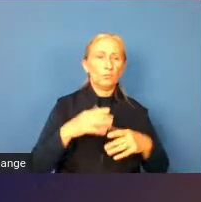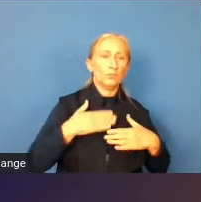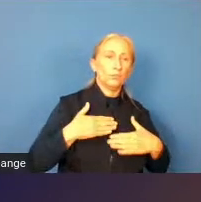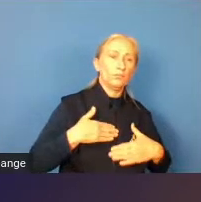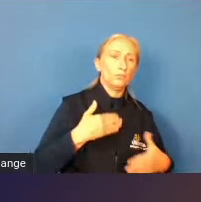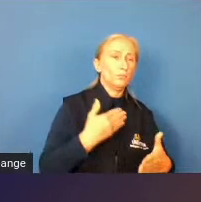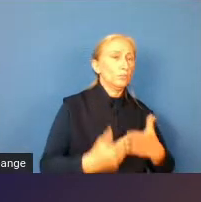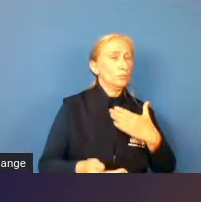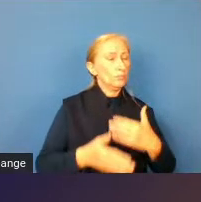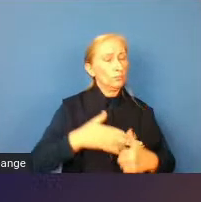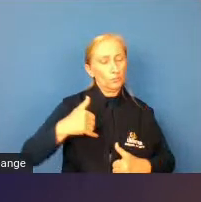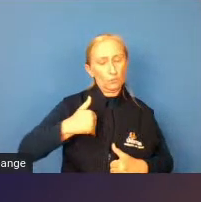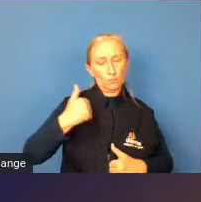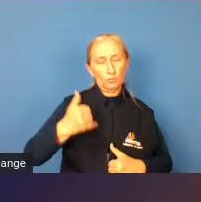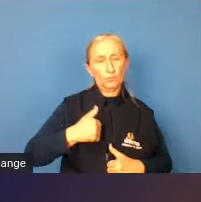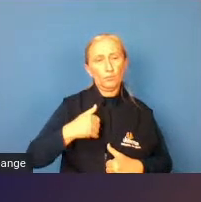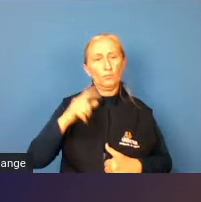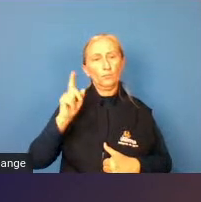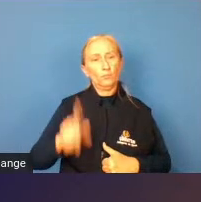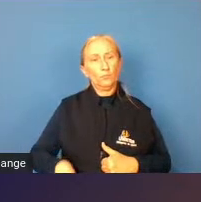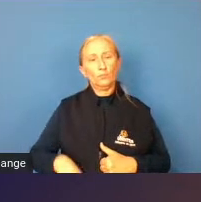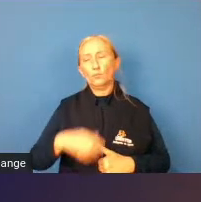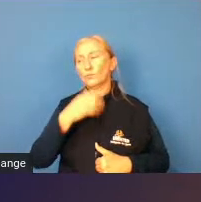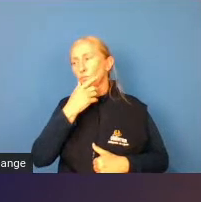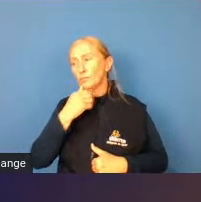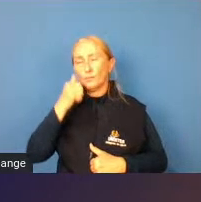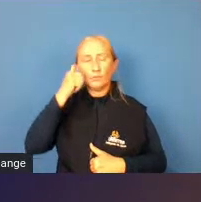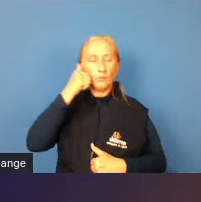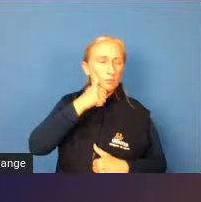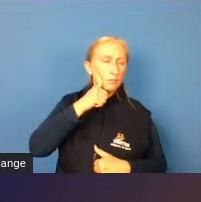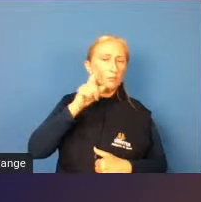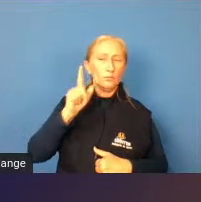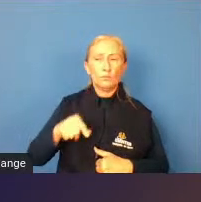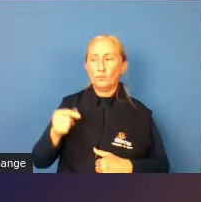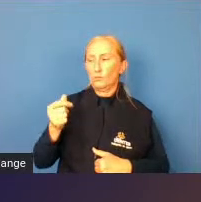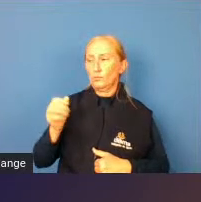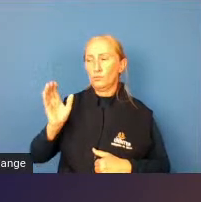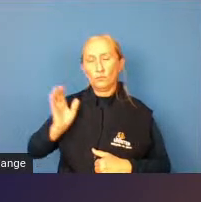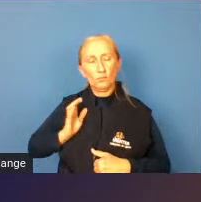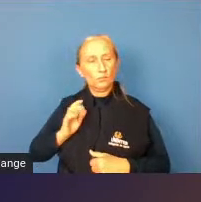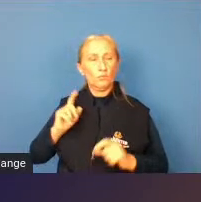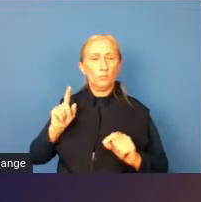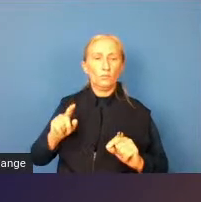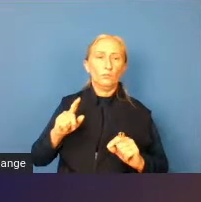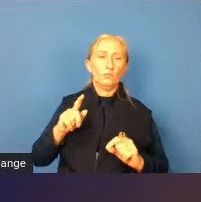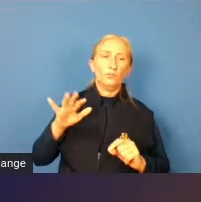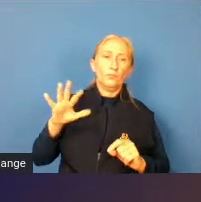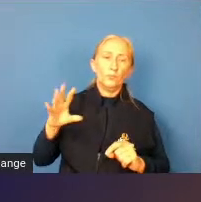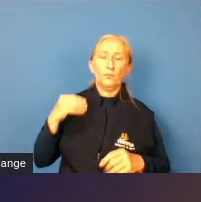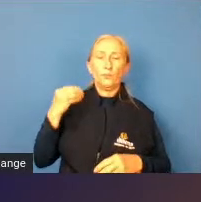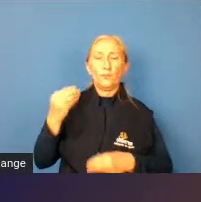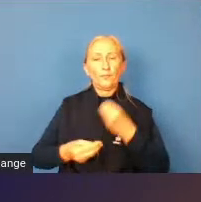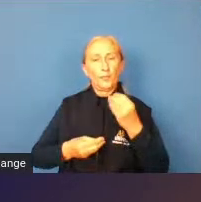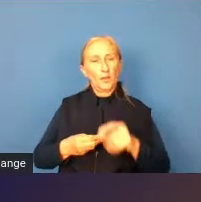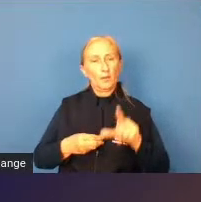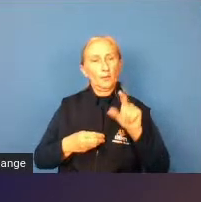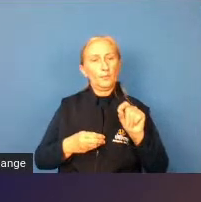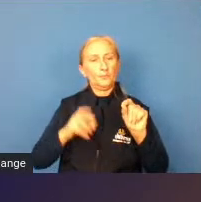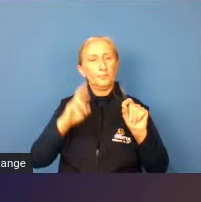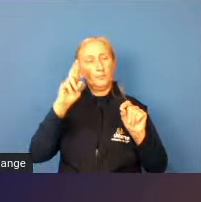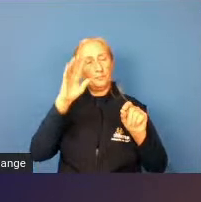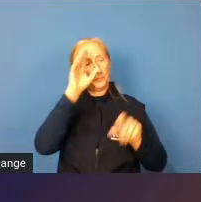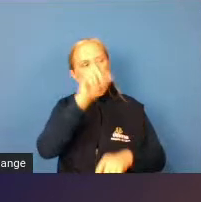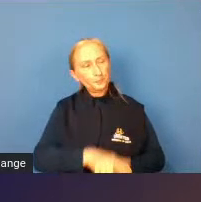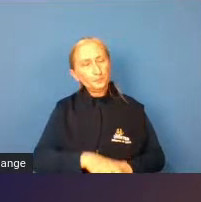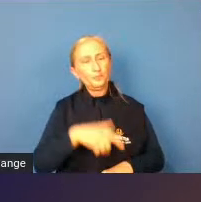independente da idade do sexo do gênero da condição social da gente ou quem a genética escolheu para representar